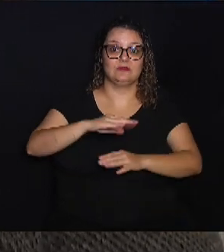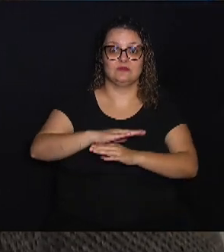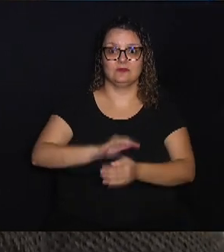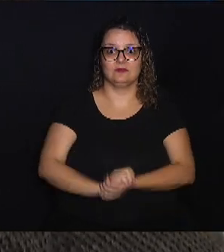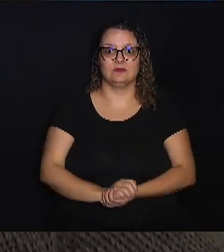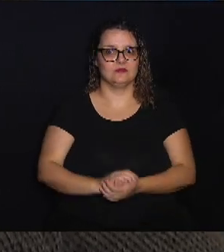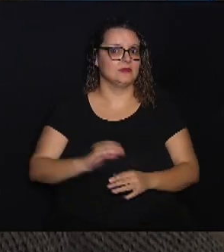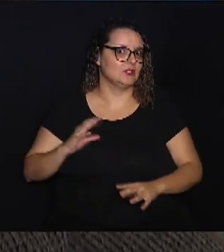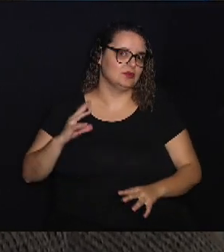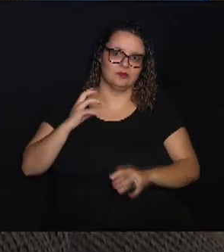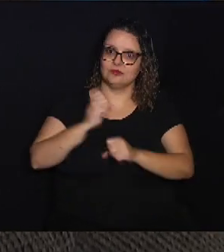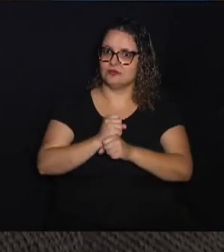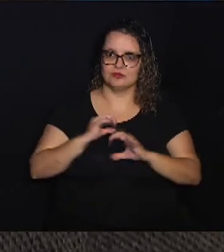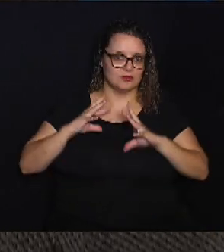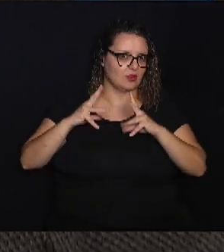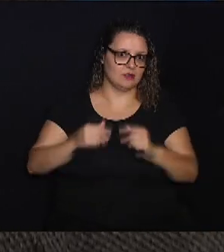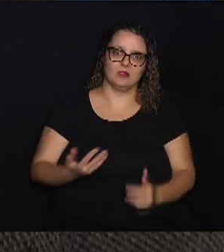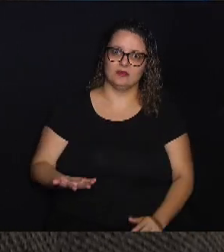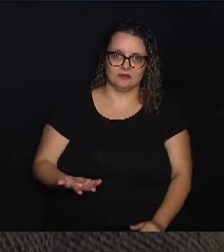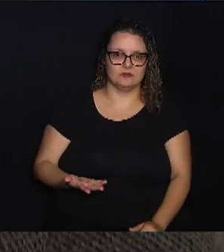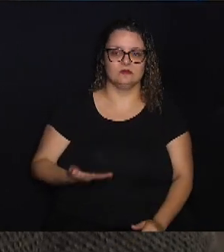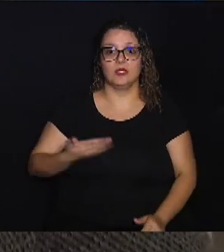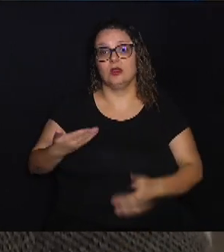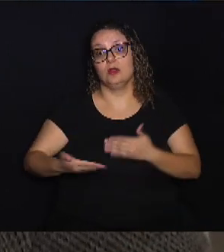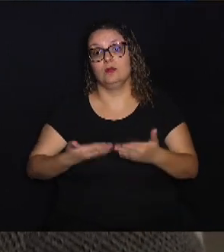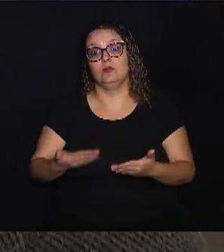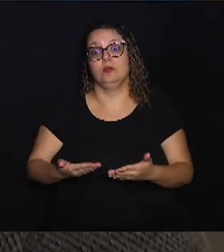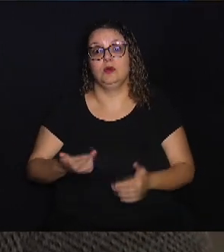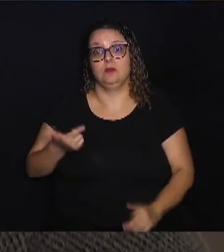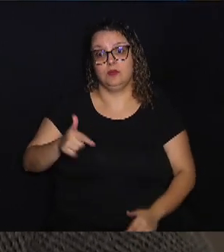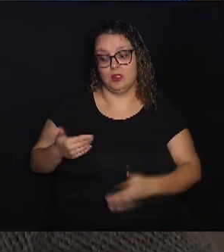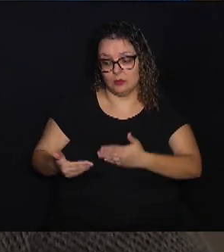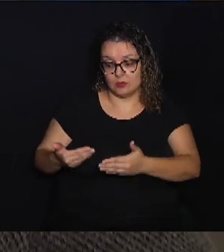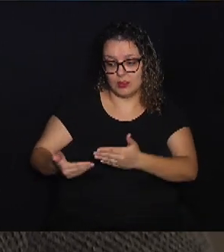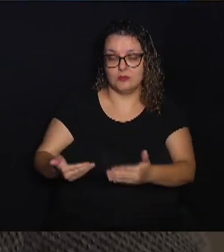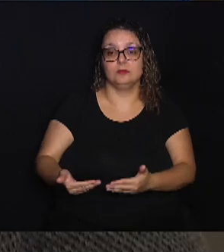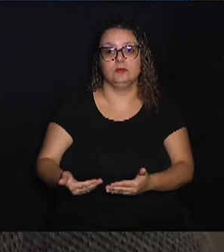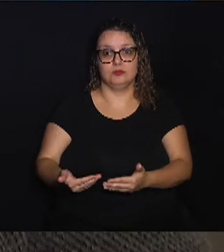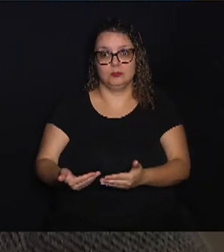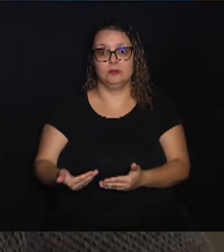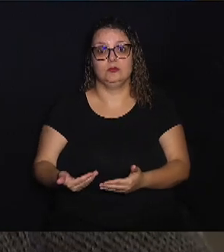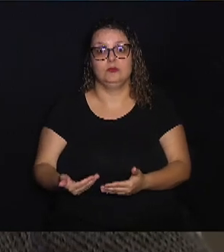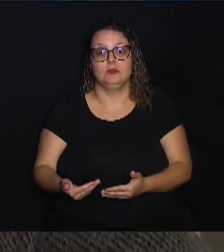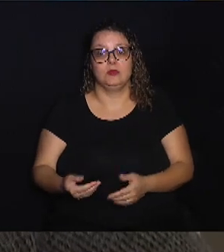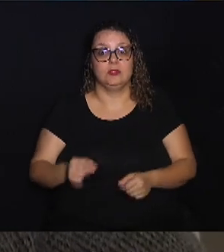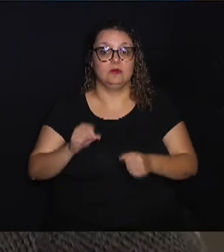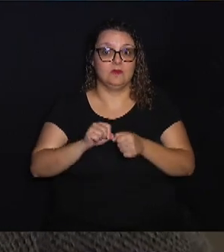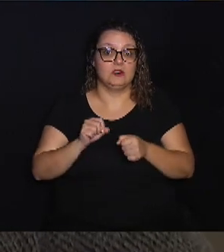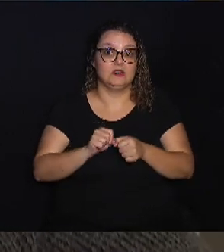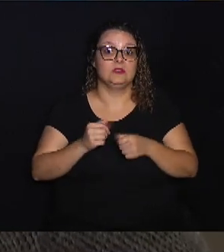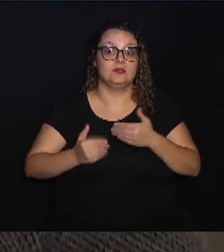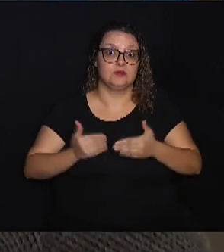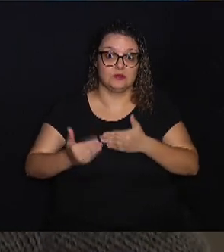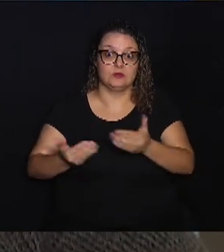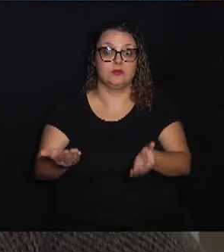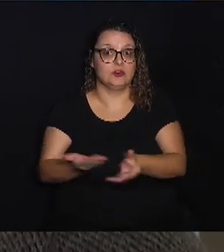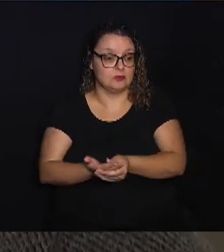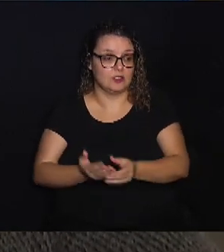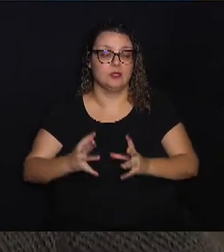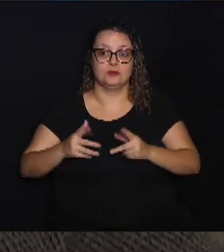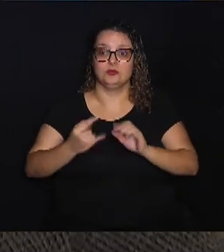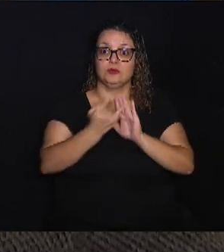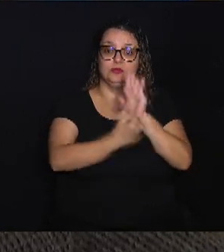Total, né? O servidor que acaba dando prosseguimento, procedimento nas realizações, nos processos, em tudo que é